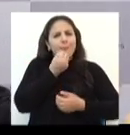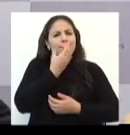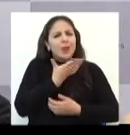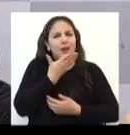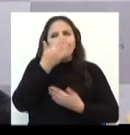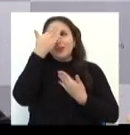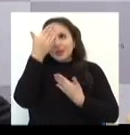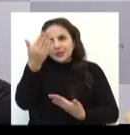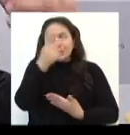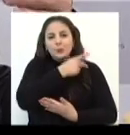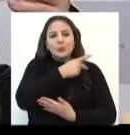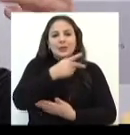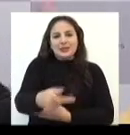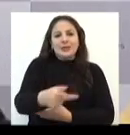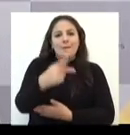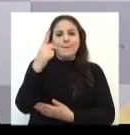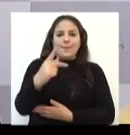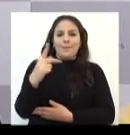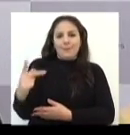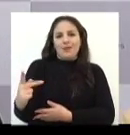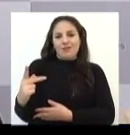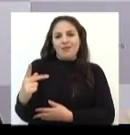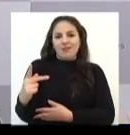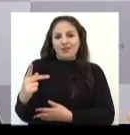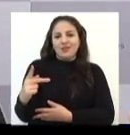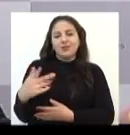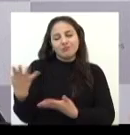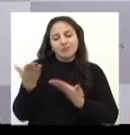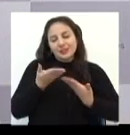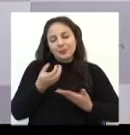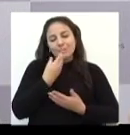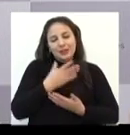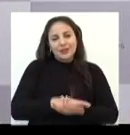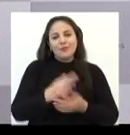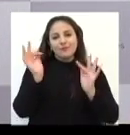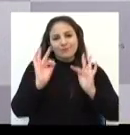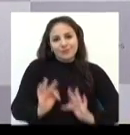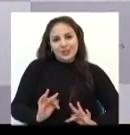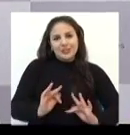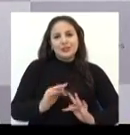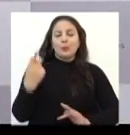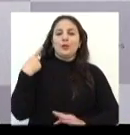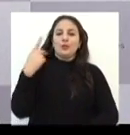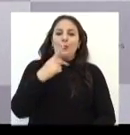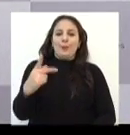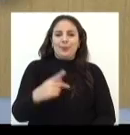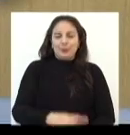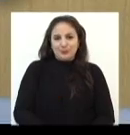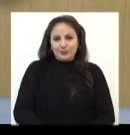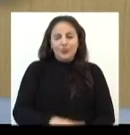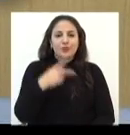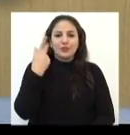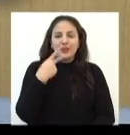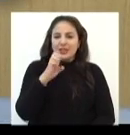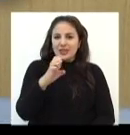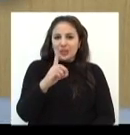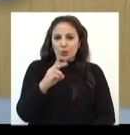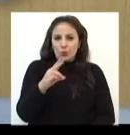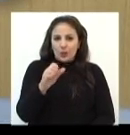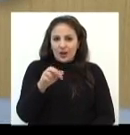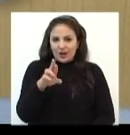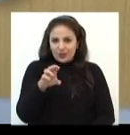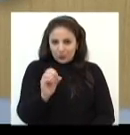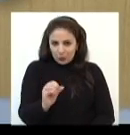Agradeço o presidente e as pessoas do PP que me acolheram. E estou muito feliz no PP. E o vereador